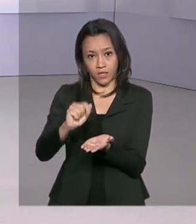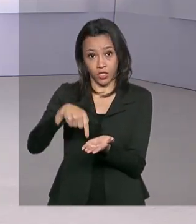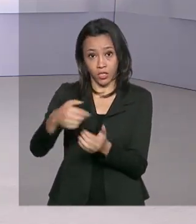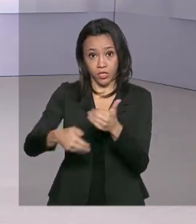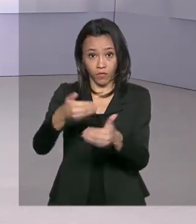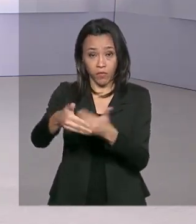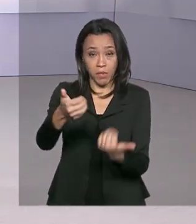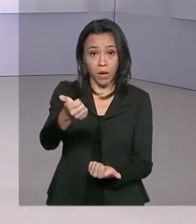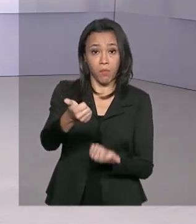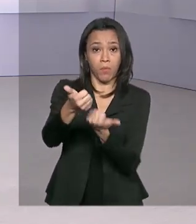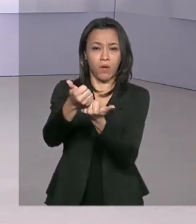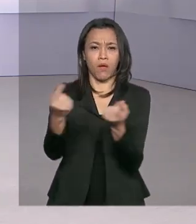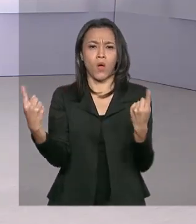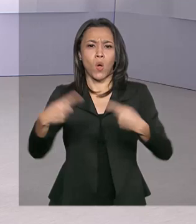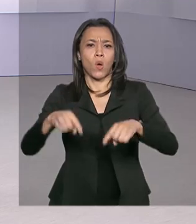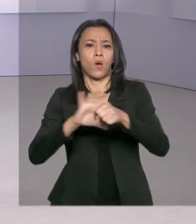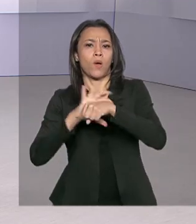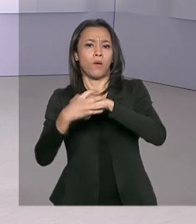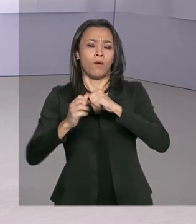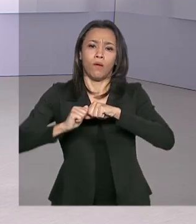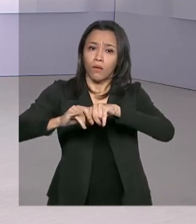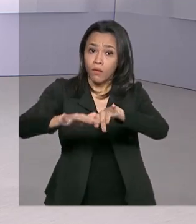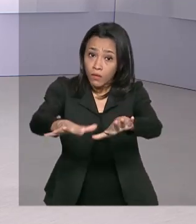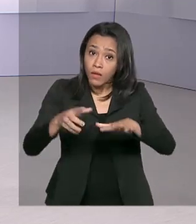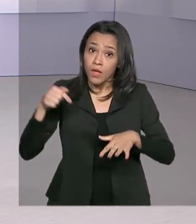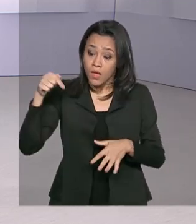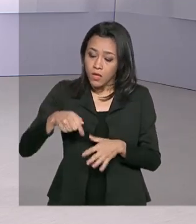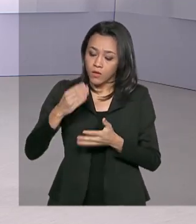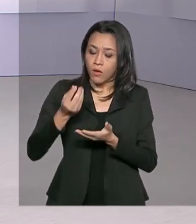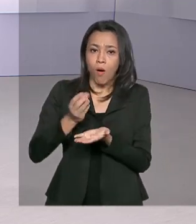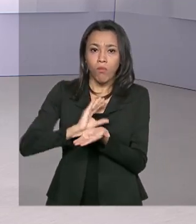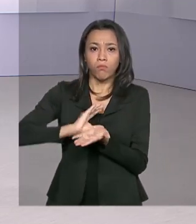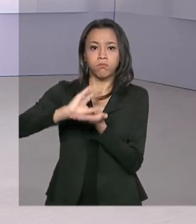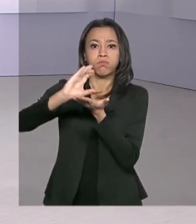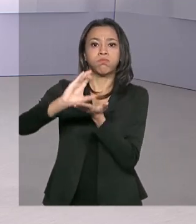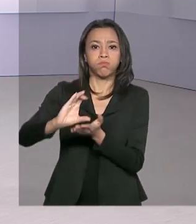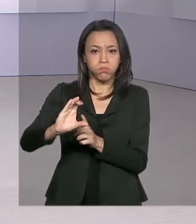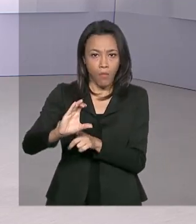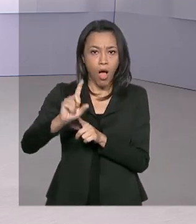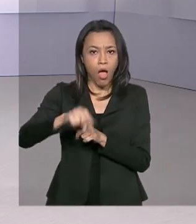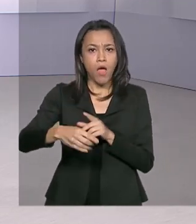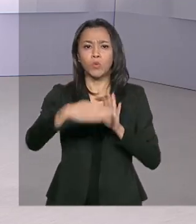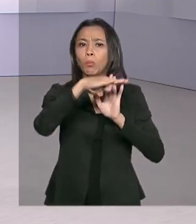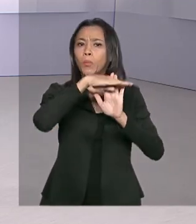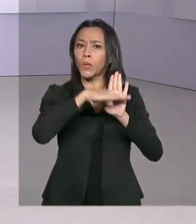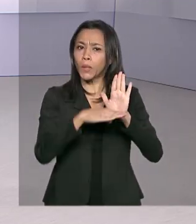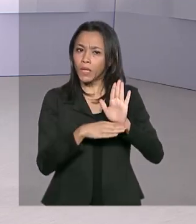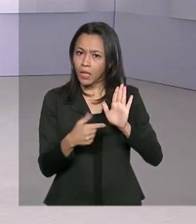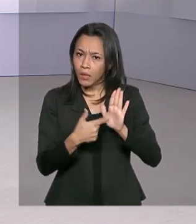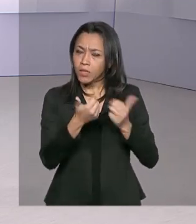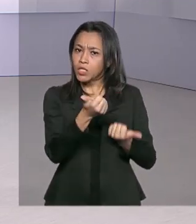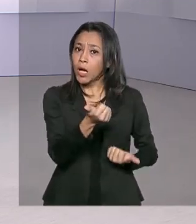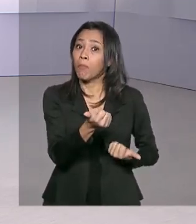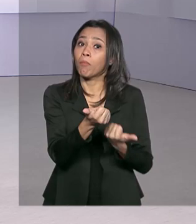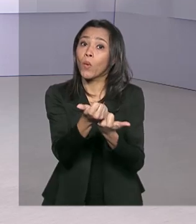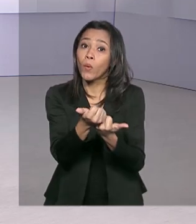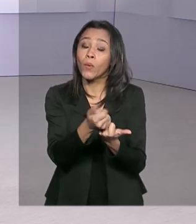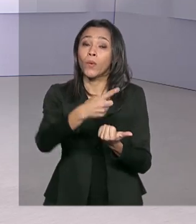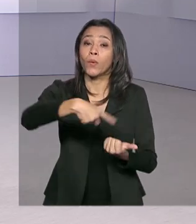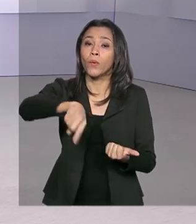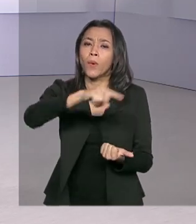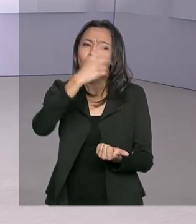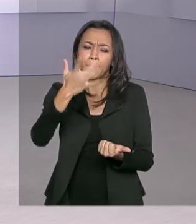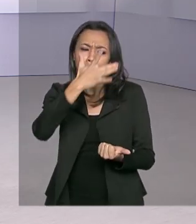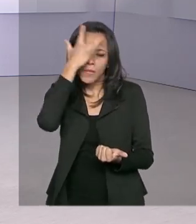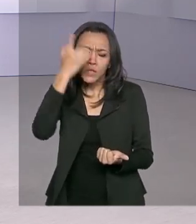ações de combate à pandemia. Os recursos estão previstos no Programa Emergencial de Apoio à Renda de Populações Vulneráveis